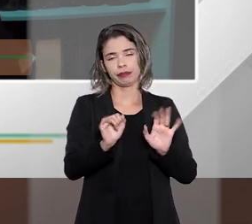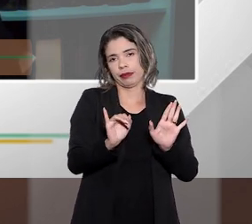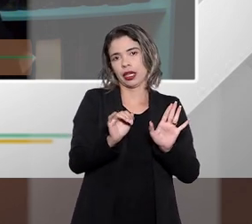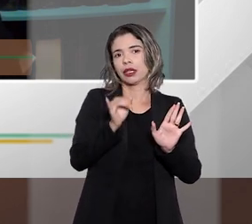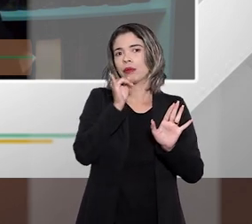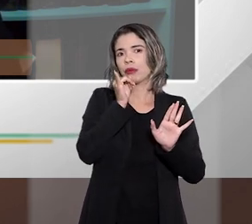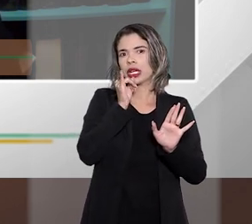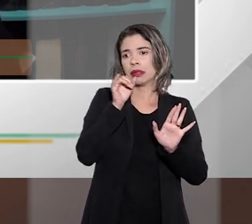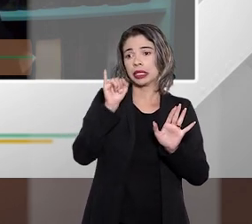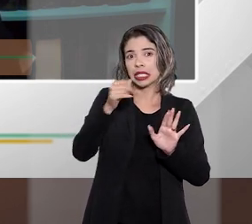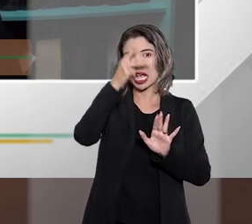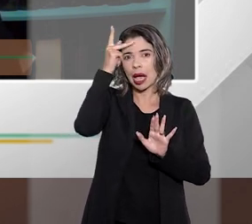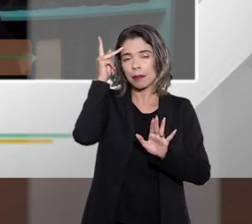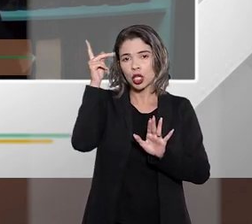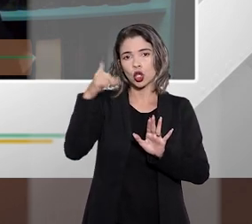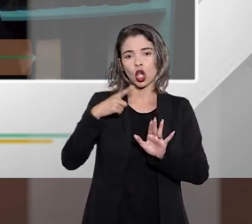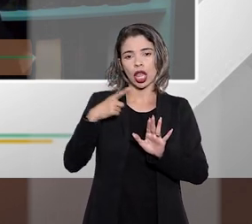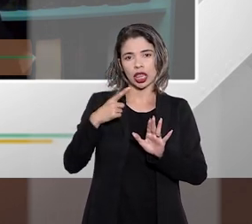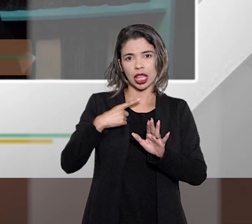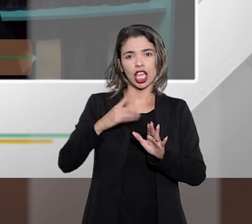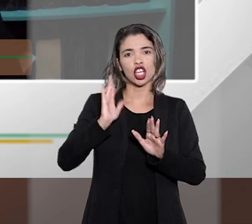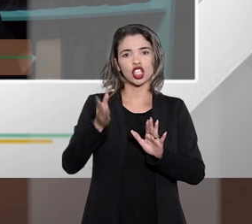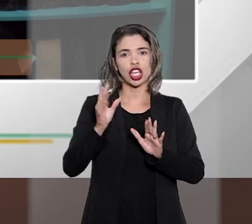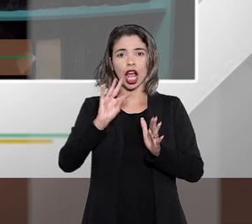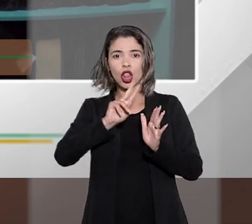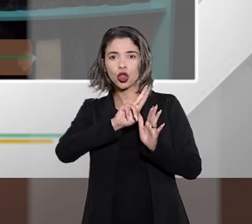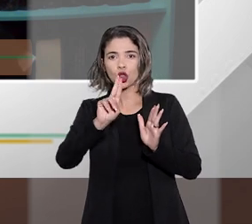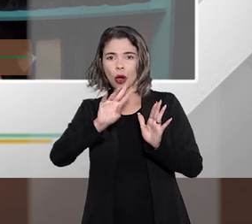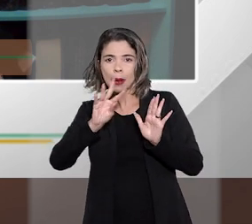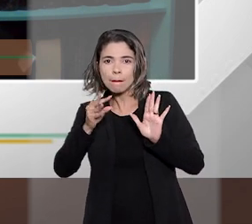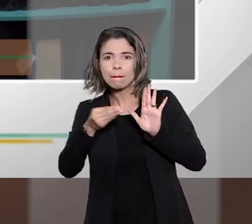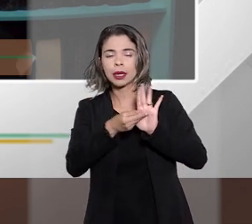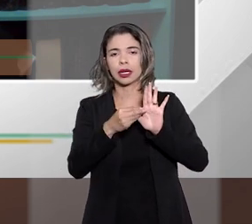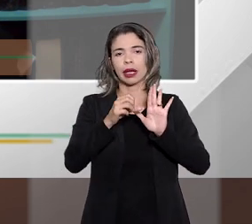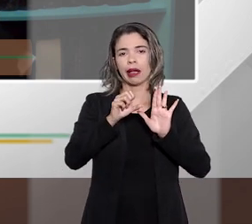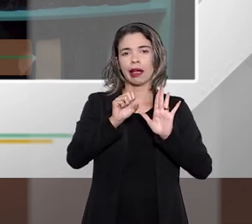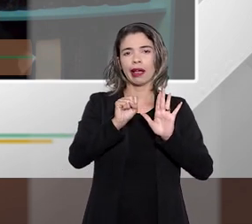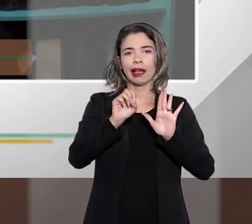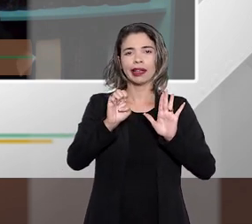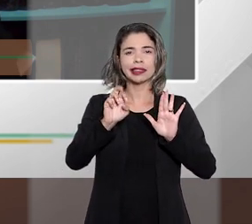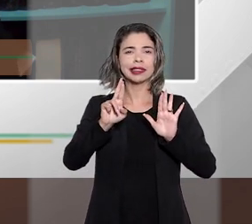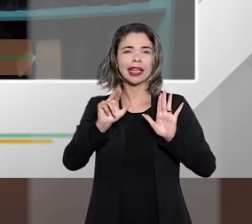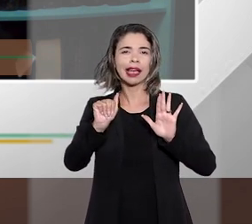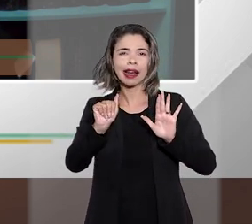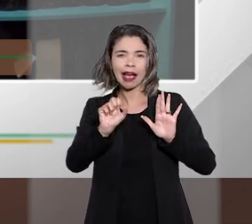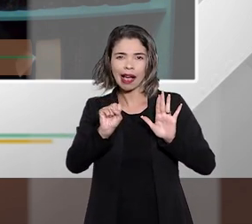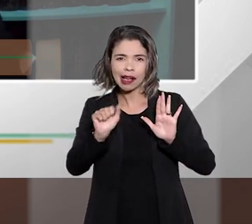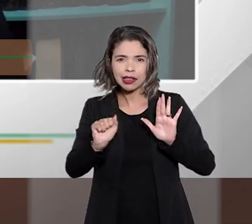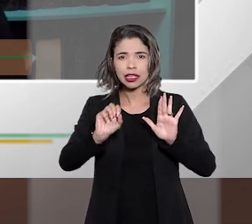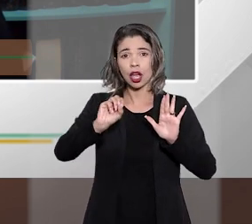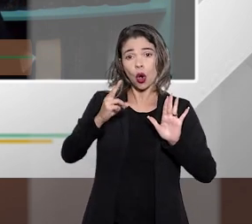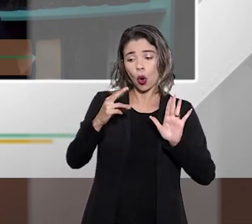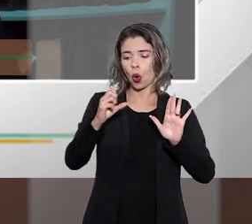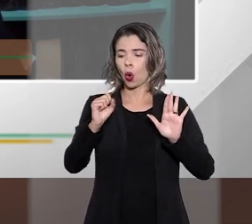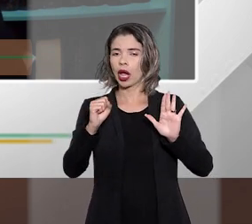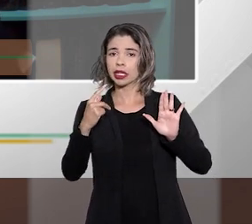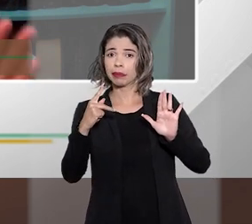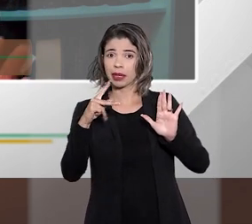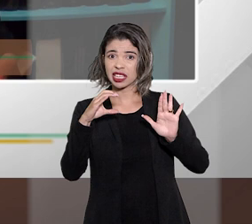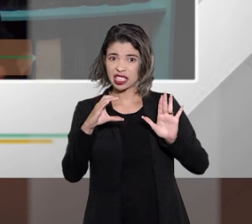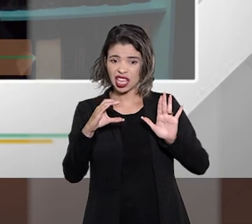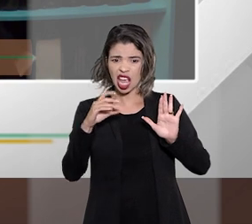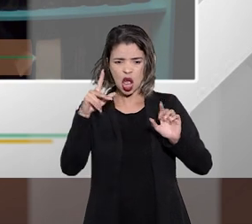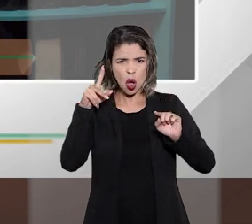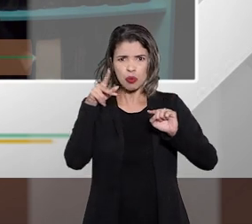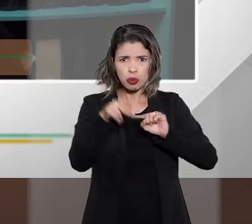está num banco de cadastro como o Serasa ou o SPC ele está negativado é proibido conceder crédito?